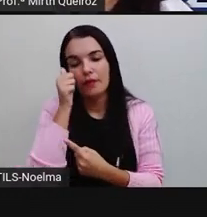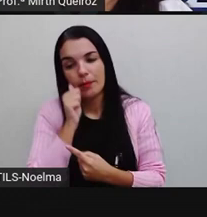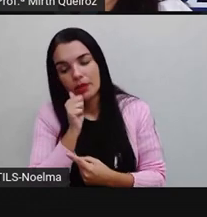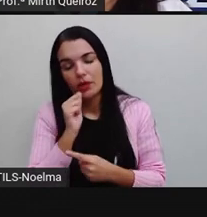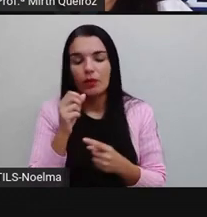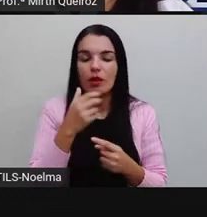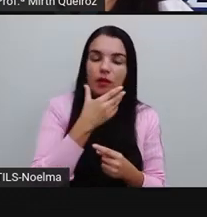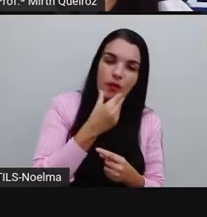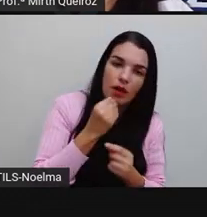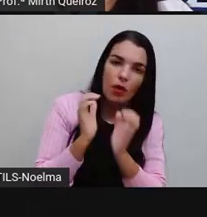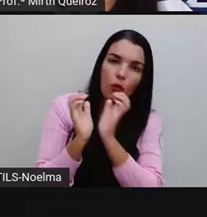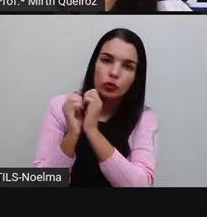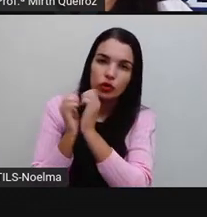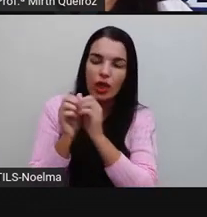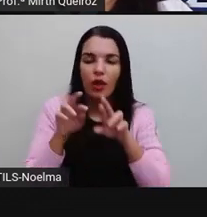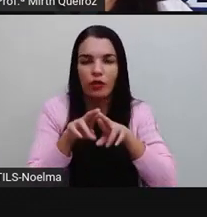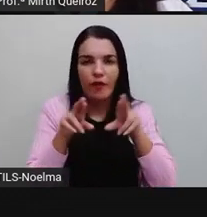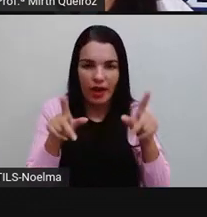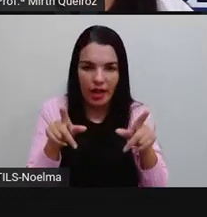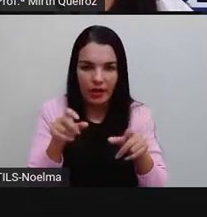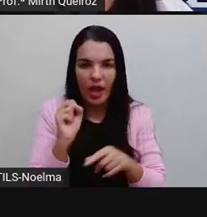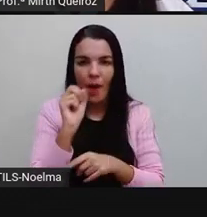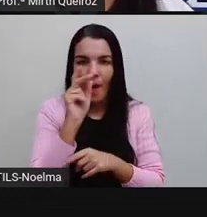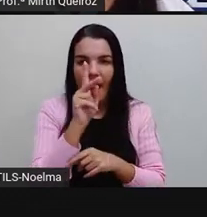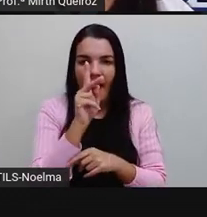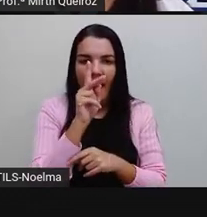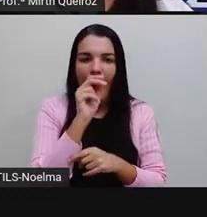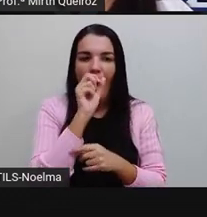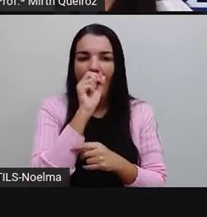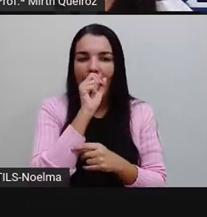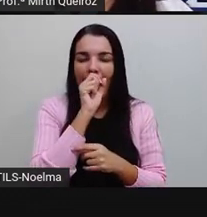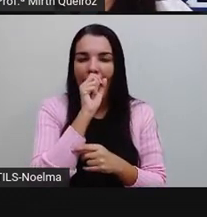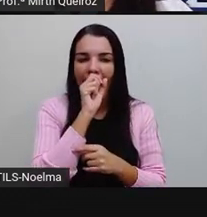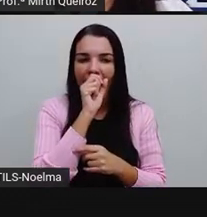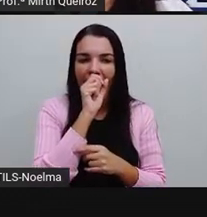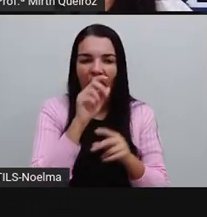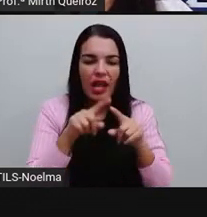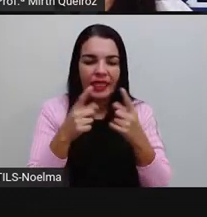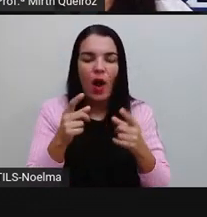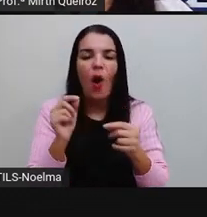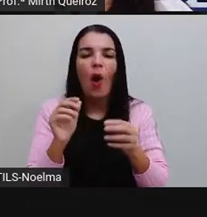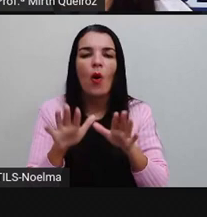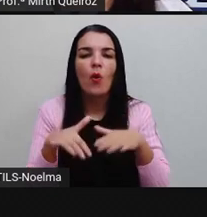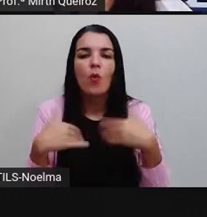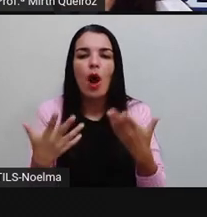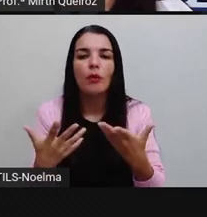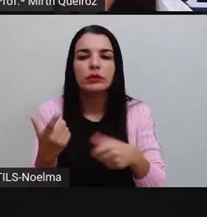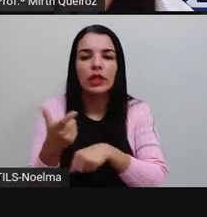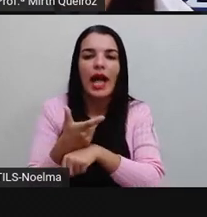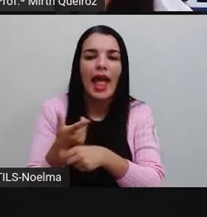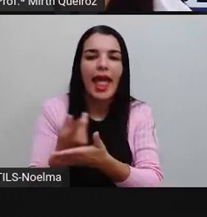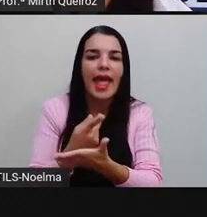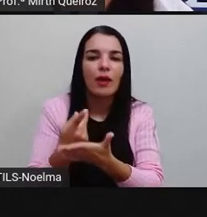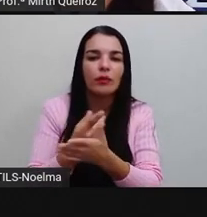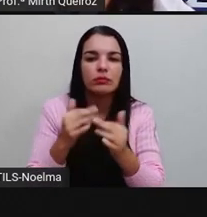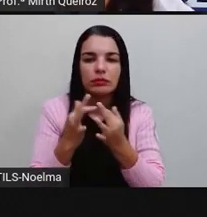de gêneros diferentes. Então, qual foi o erro lá naquela frase?